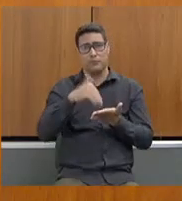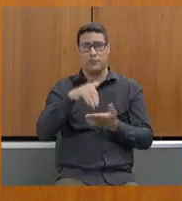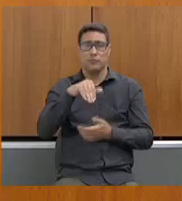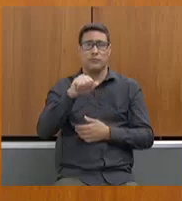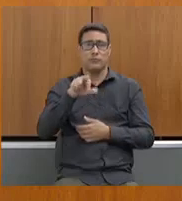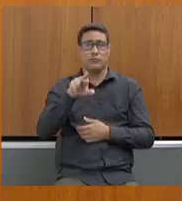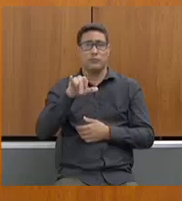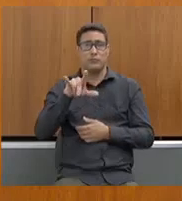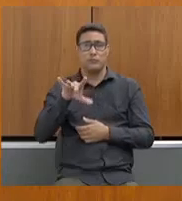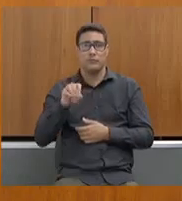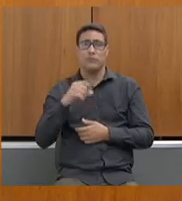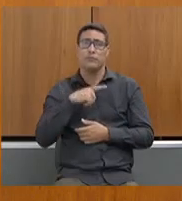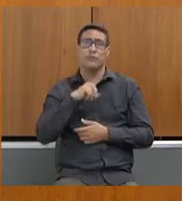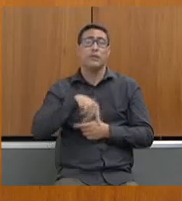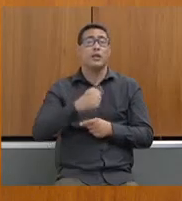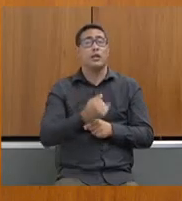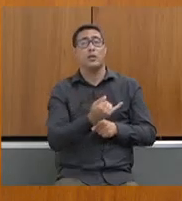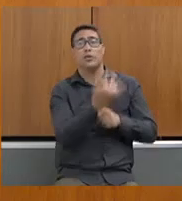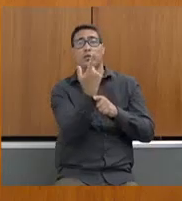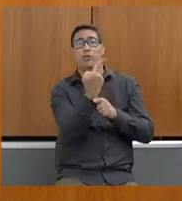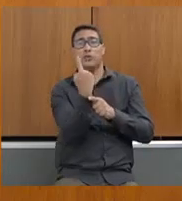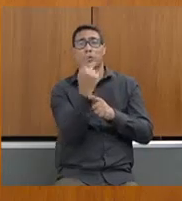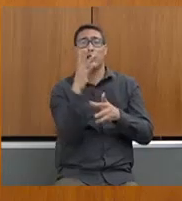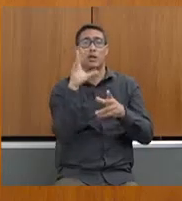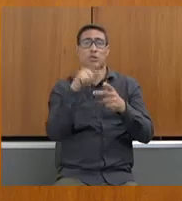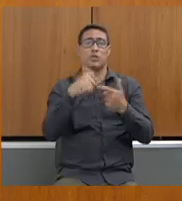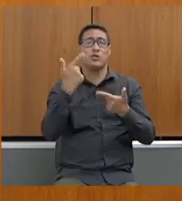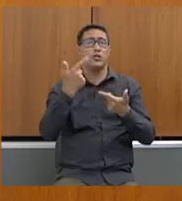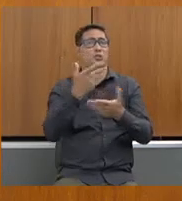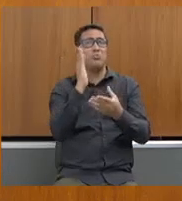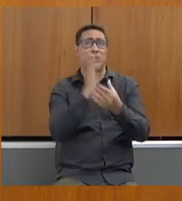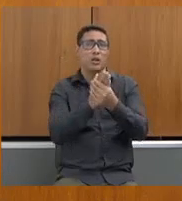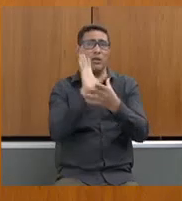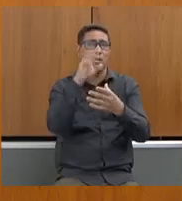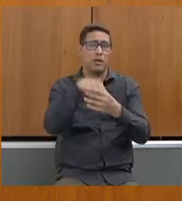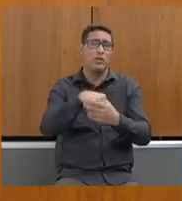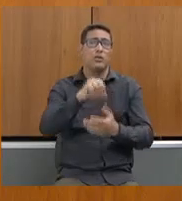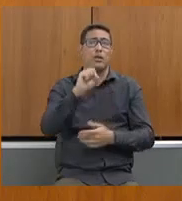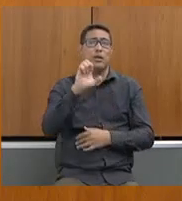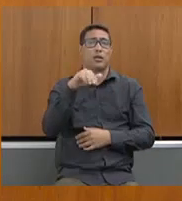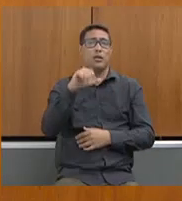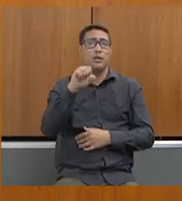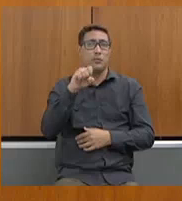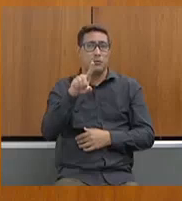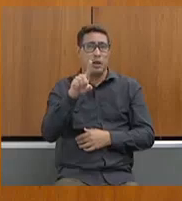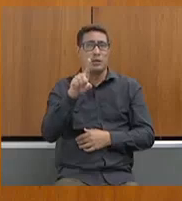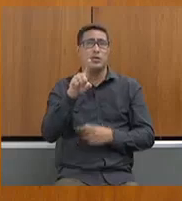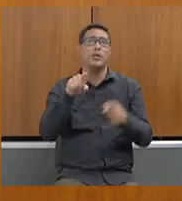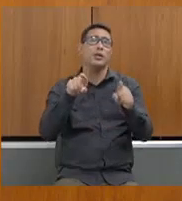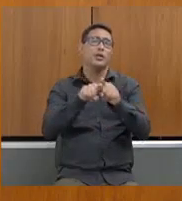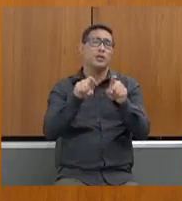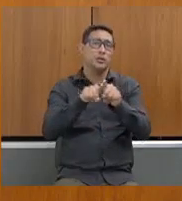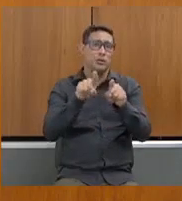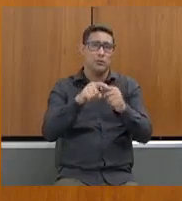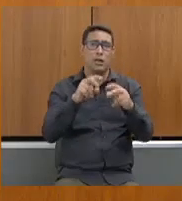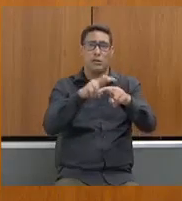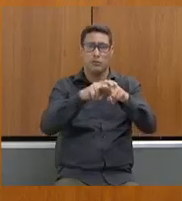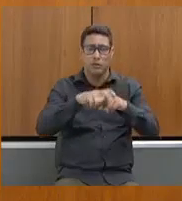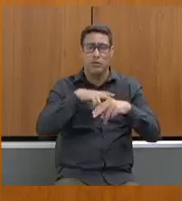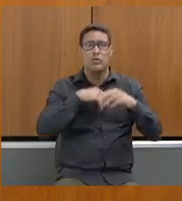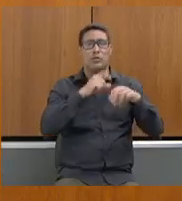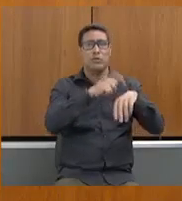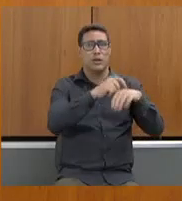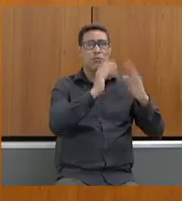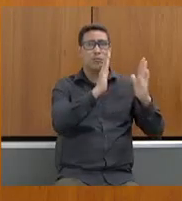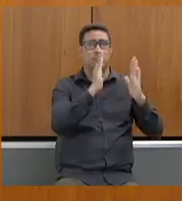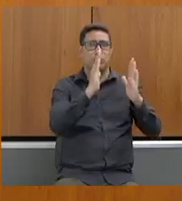pela demanda alta que nós temos hoje dentro da SEMAD, fica impossível e, pela cronologia que existe, aí eu